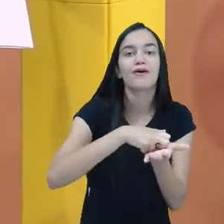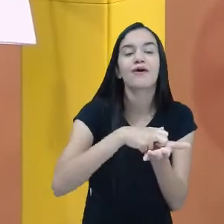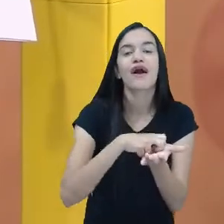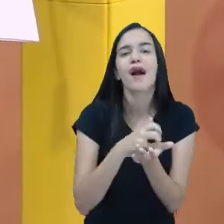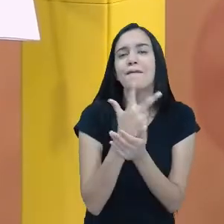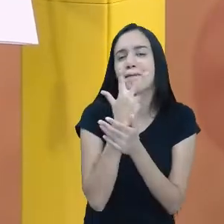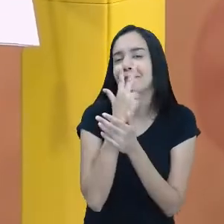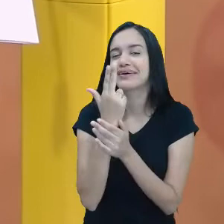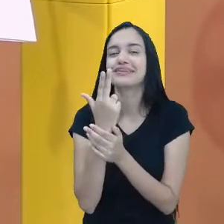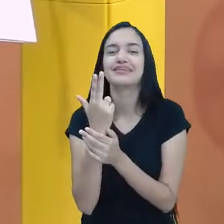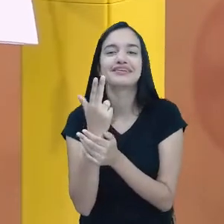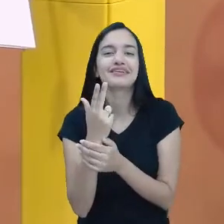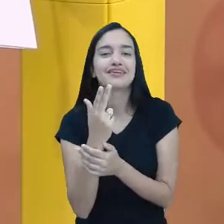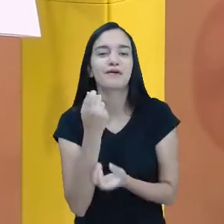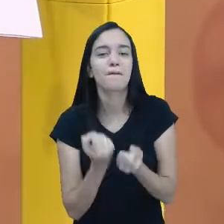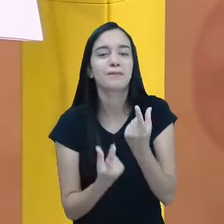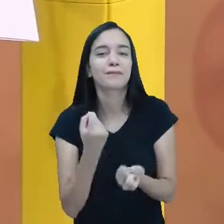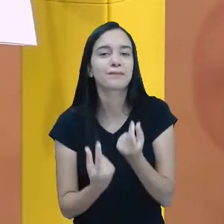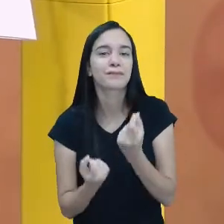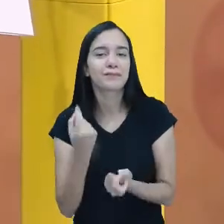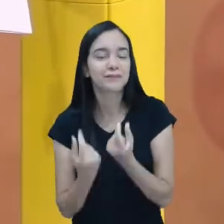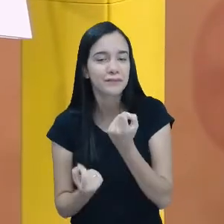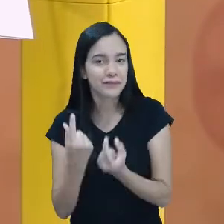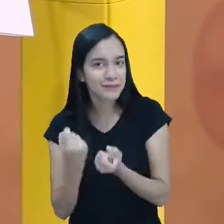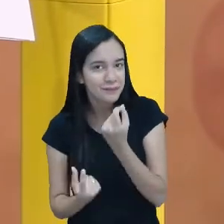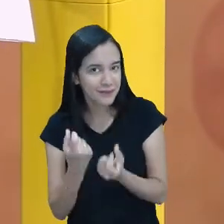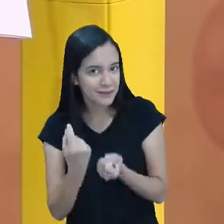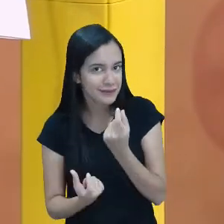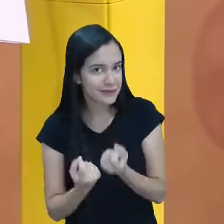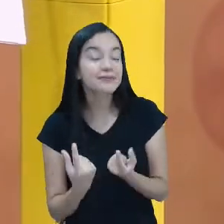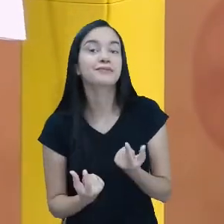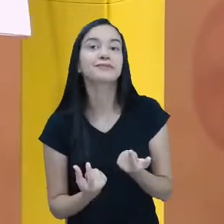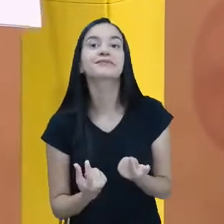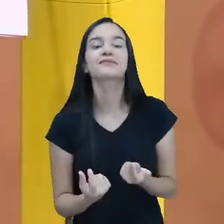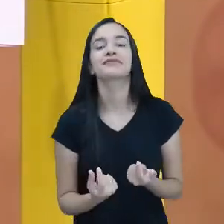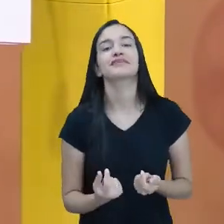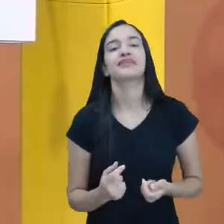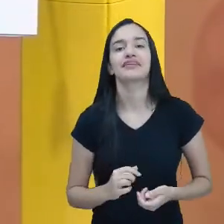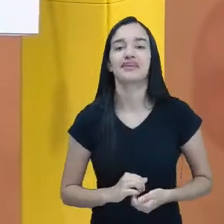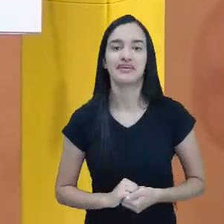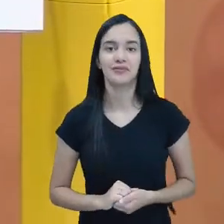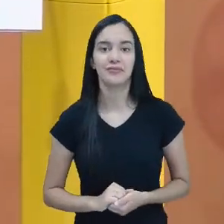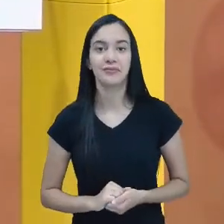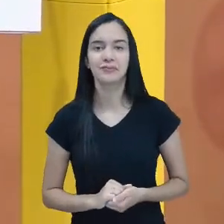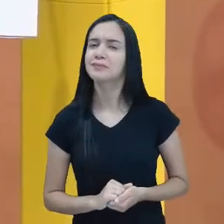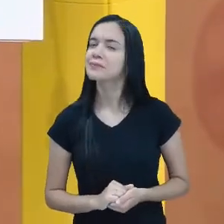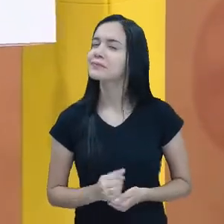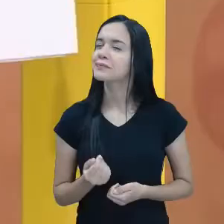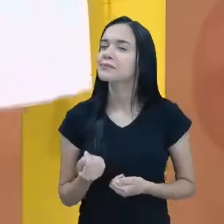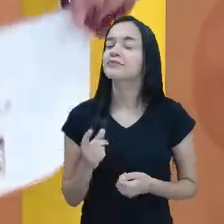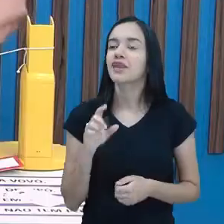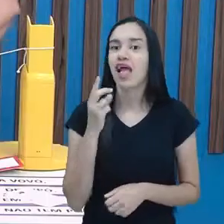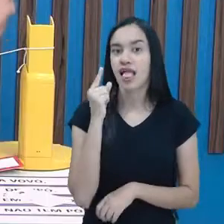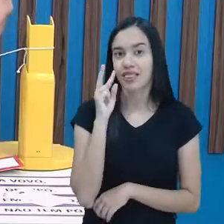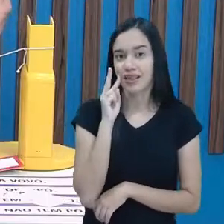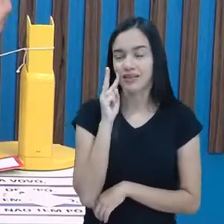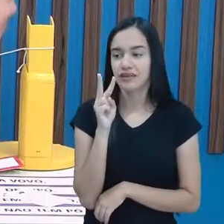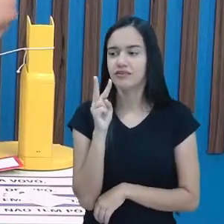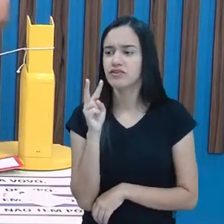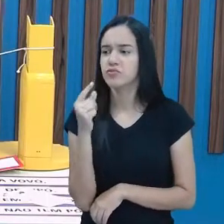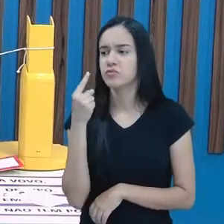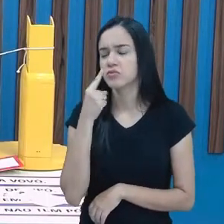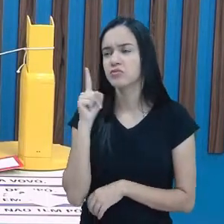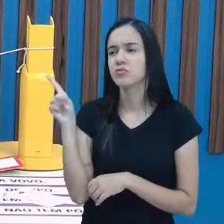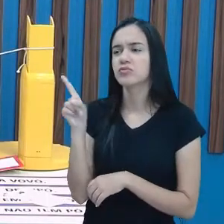choca, comeu minhoca, saiu pulando, feito pipoca. Está vendo? Tem essas